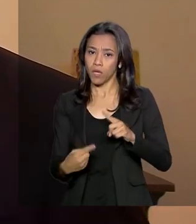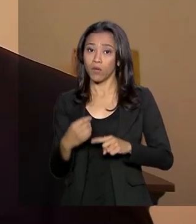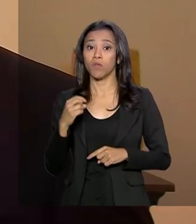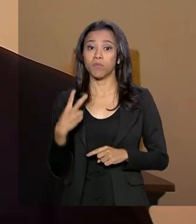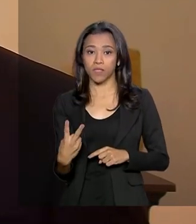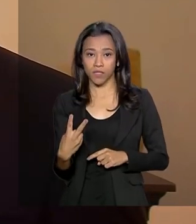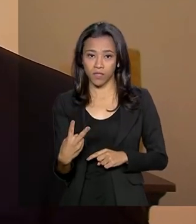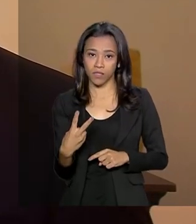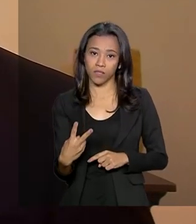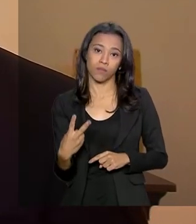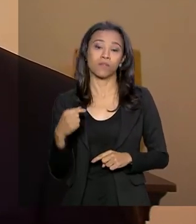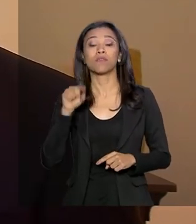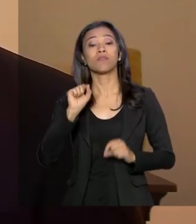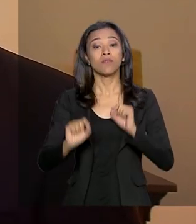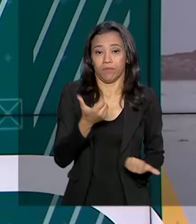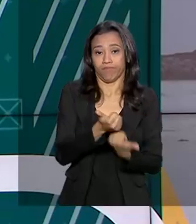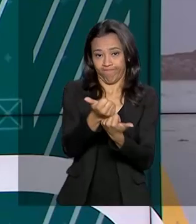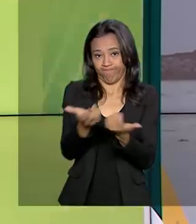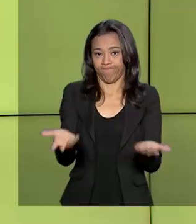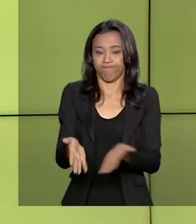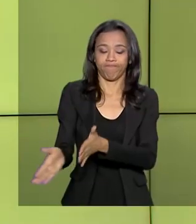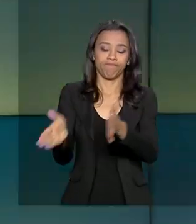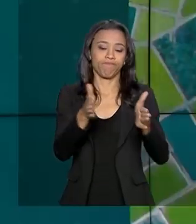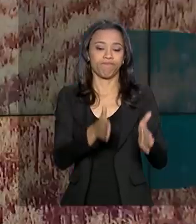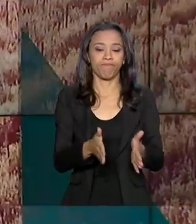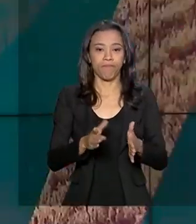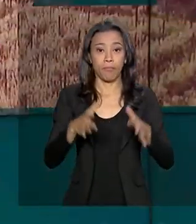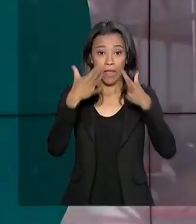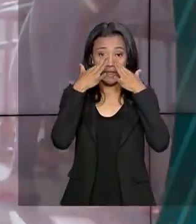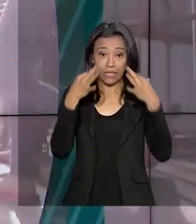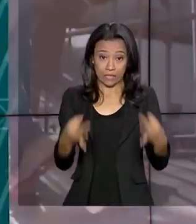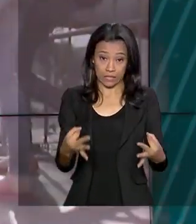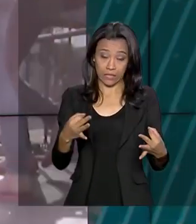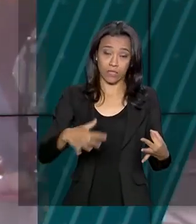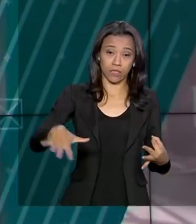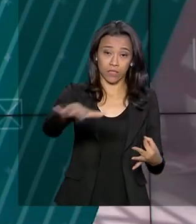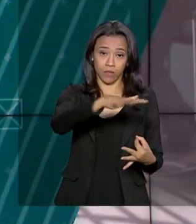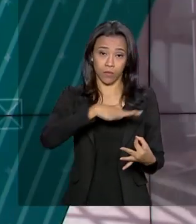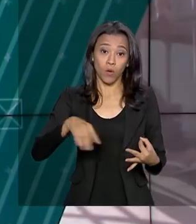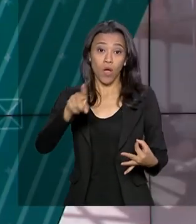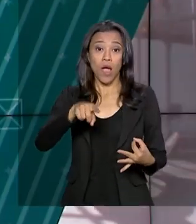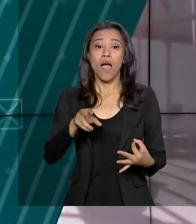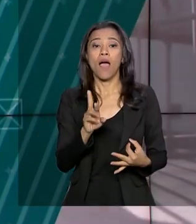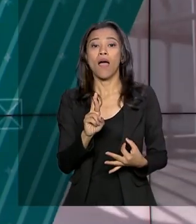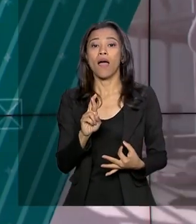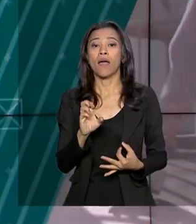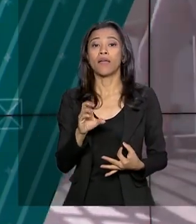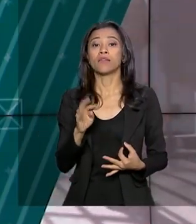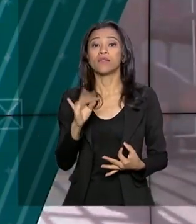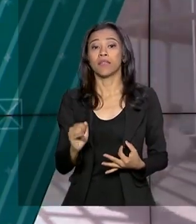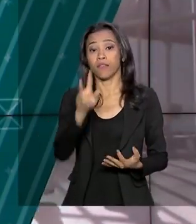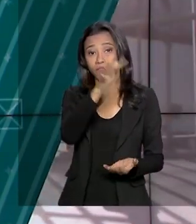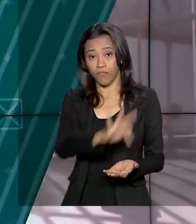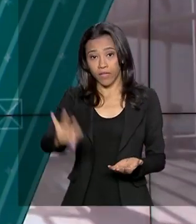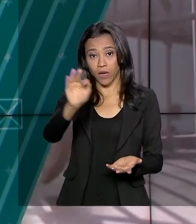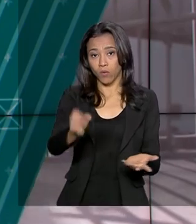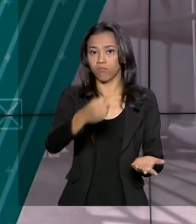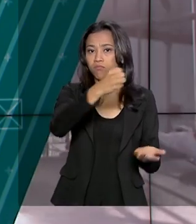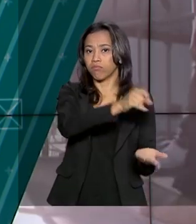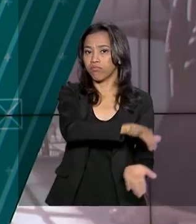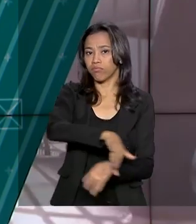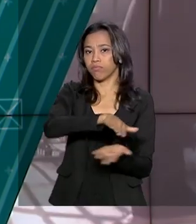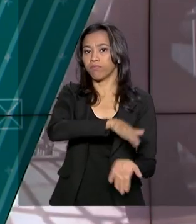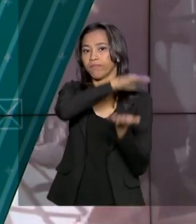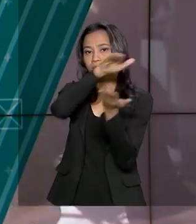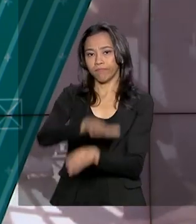do ano sem sobressaltos e sem solavancos. E atenção contribuinte, a Receita Federal deposita hoje o terceiro lote de restituição